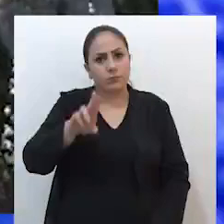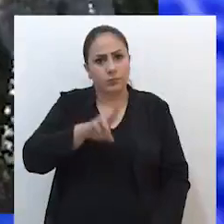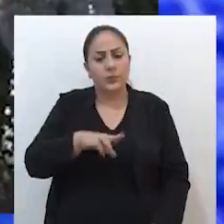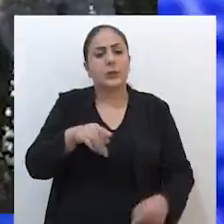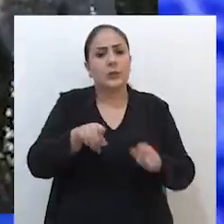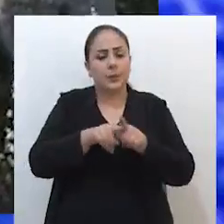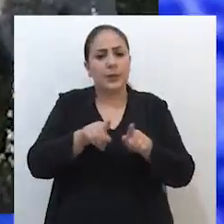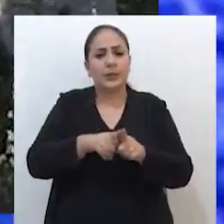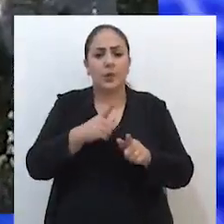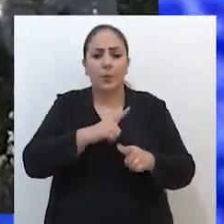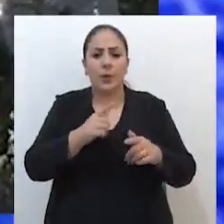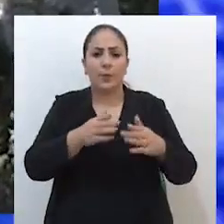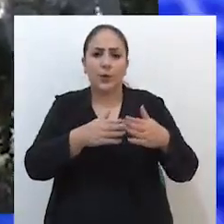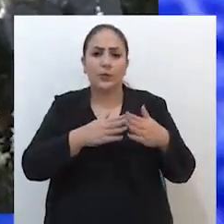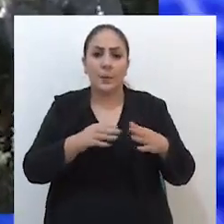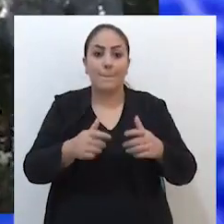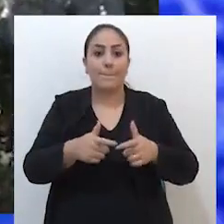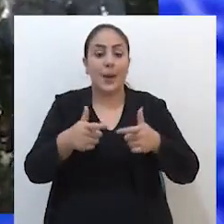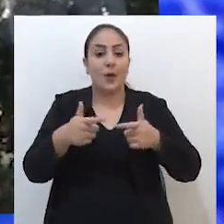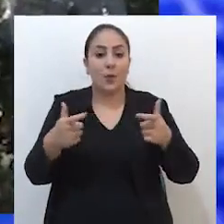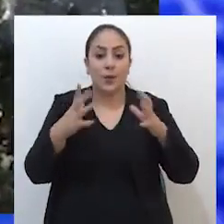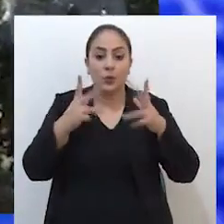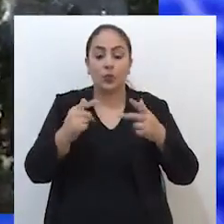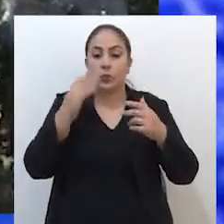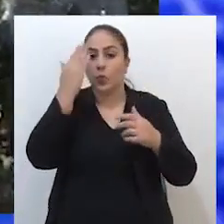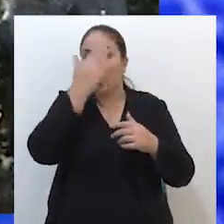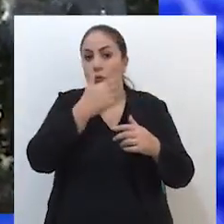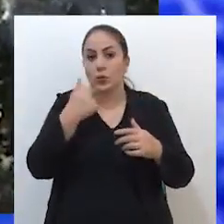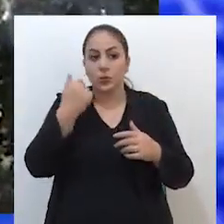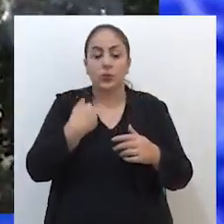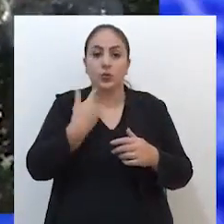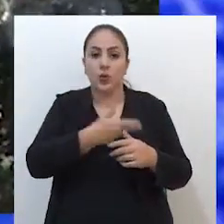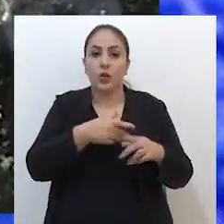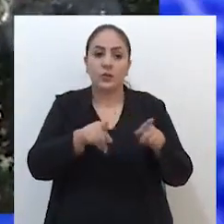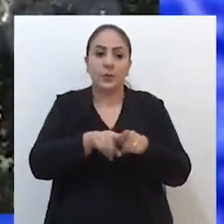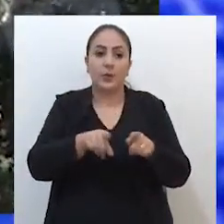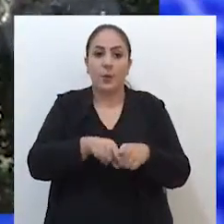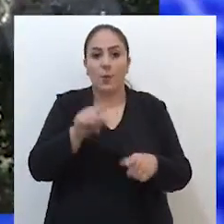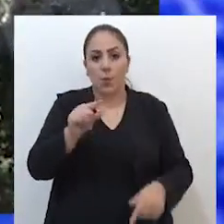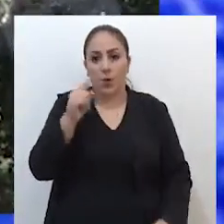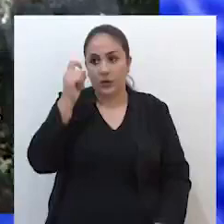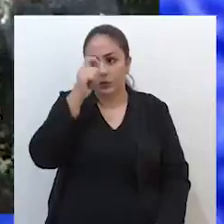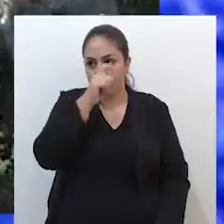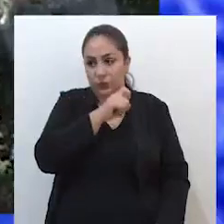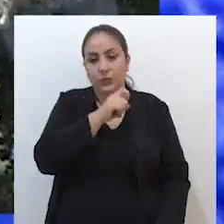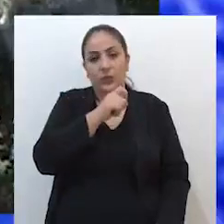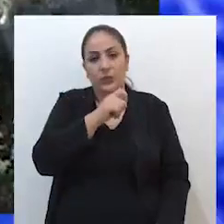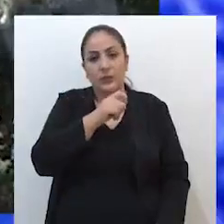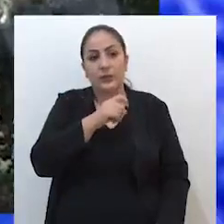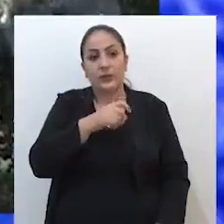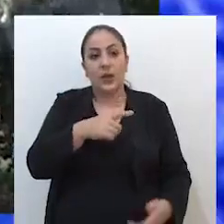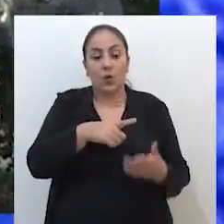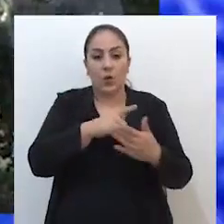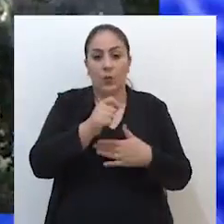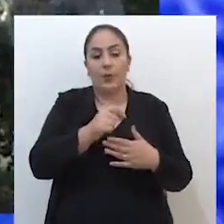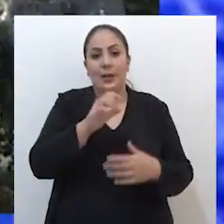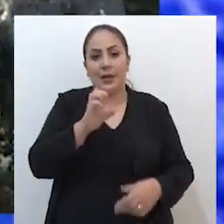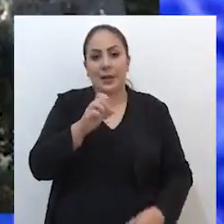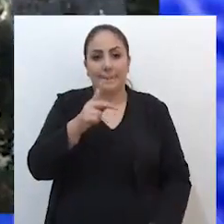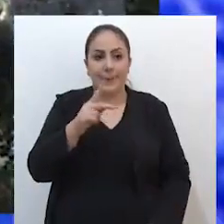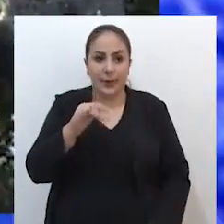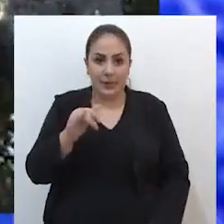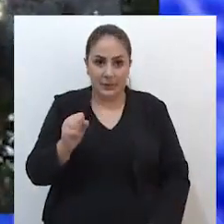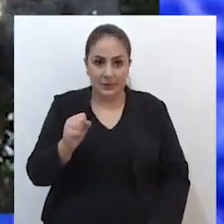utilizar, ela dá uma proteção maior para todo o rosto e também nós estávamos com um pouco de dificuldade da compra dos